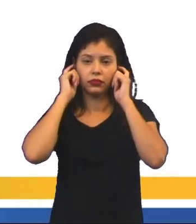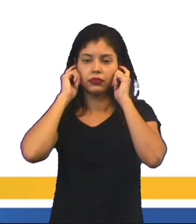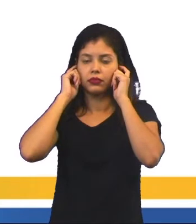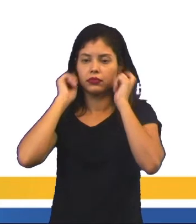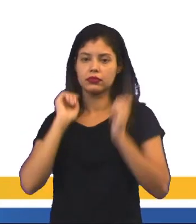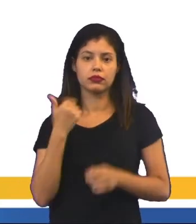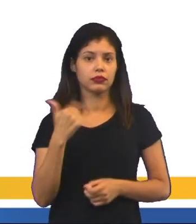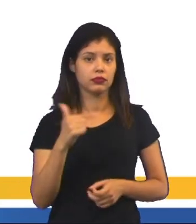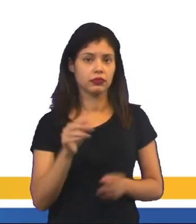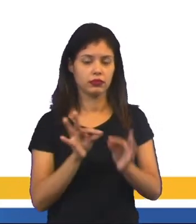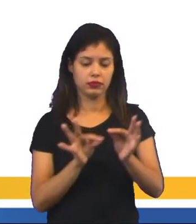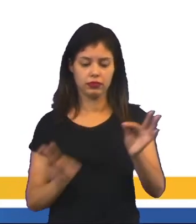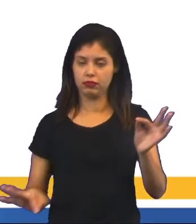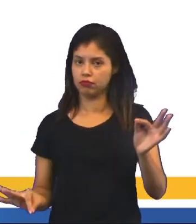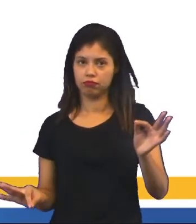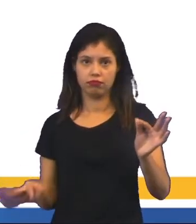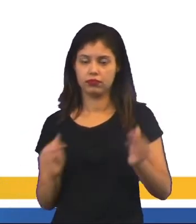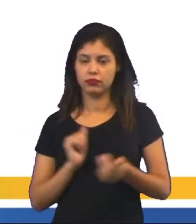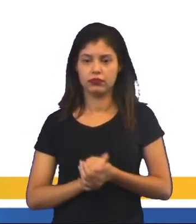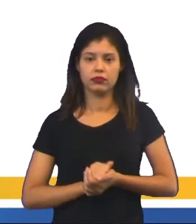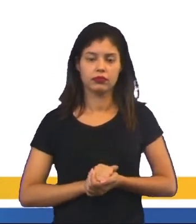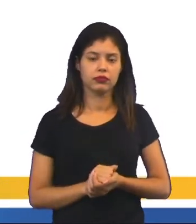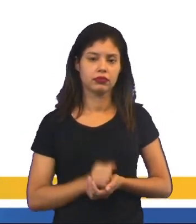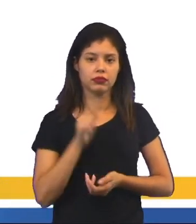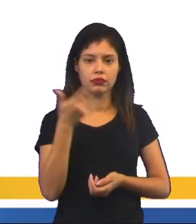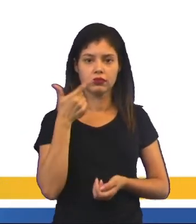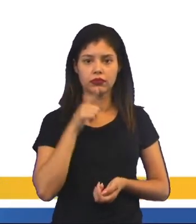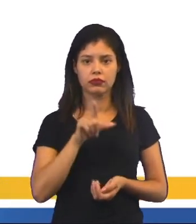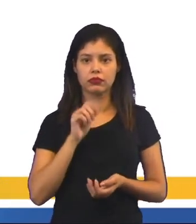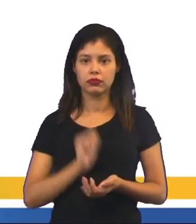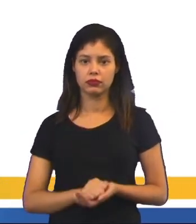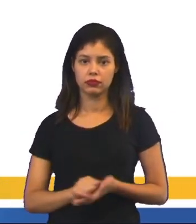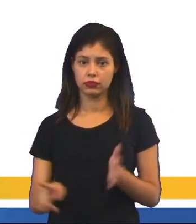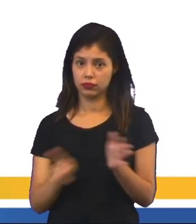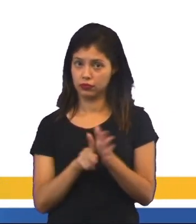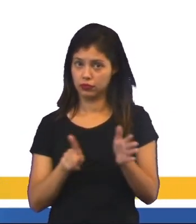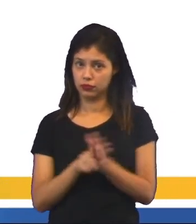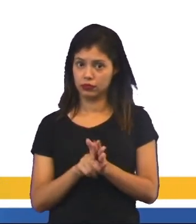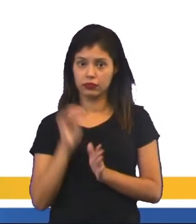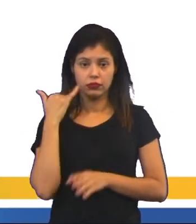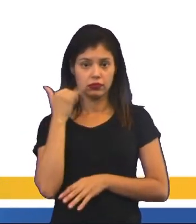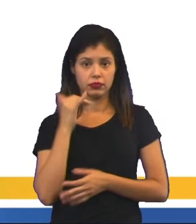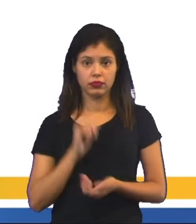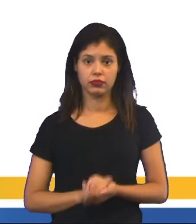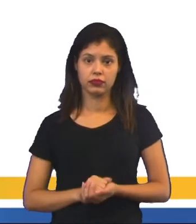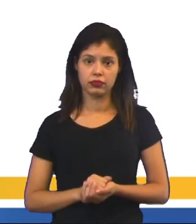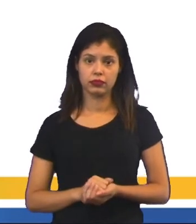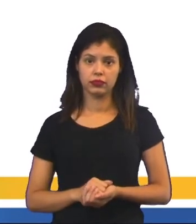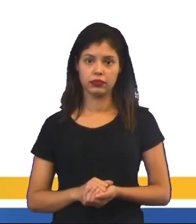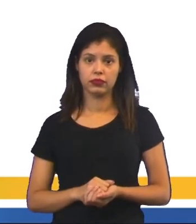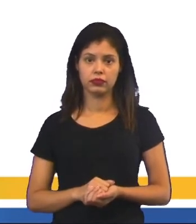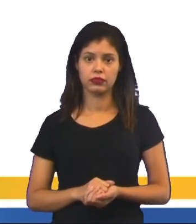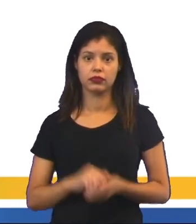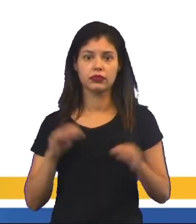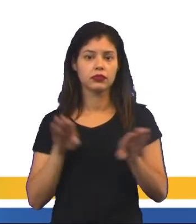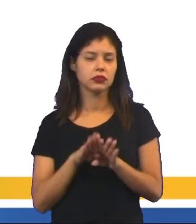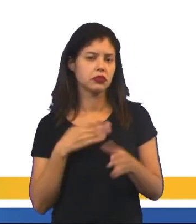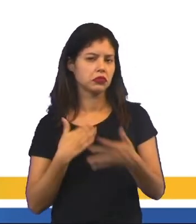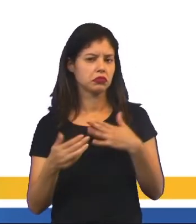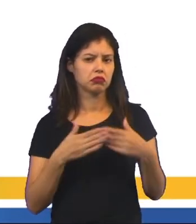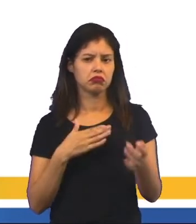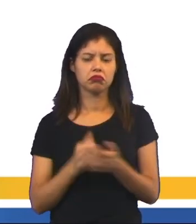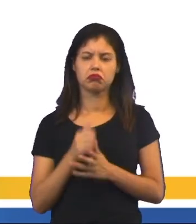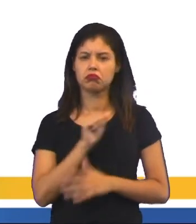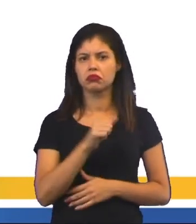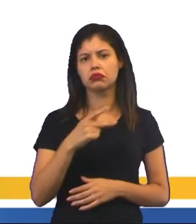sem fio e que você consegue usar o seu próprio aparelho de celular ou ouvindo música com qualquer